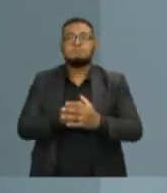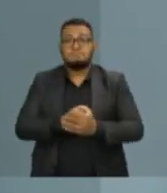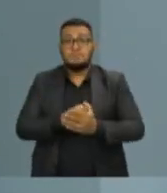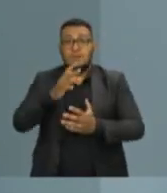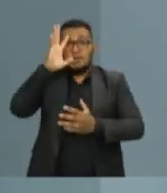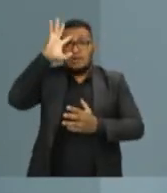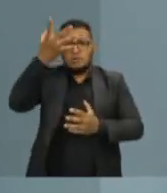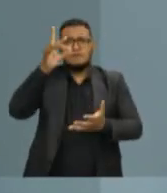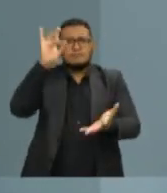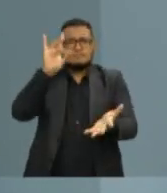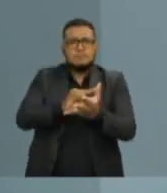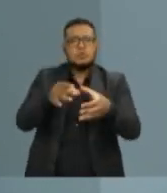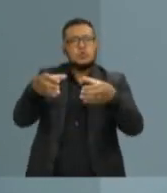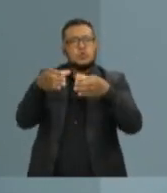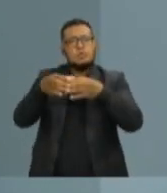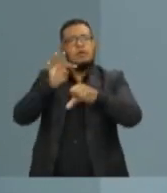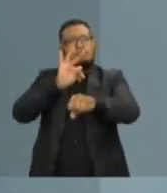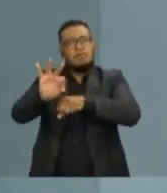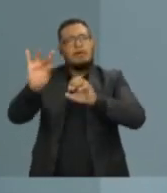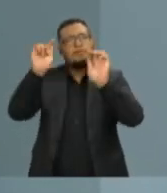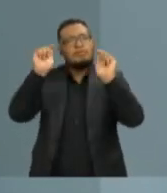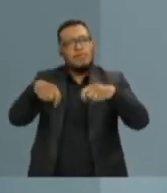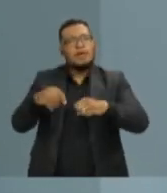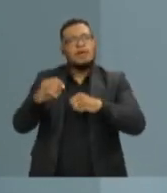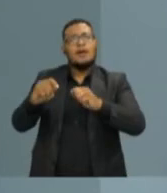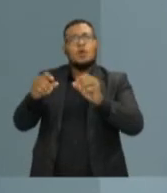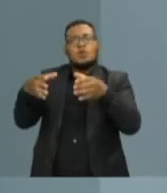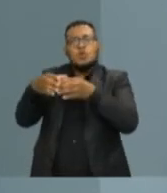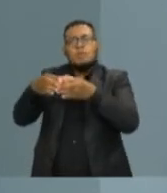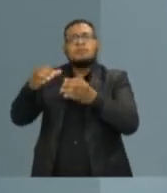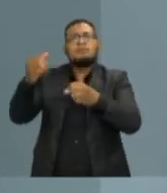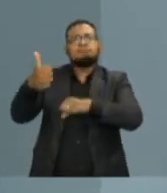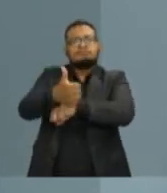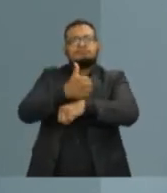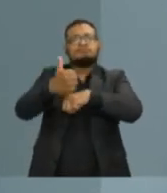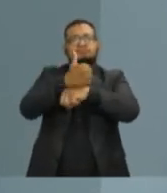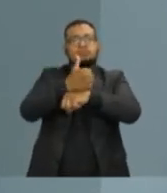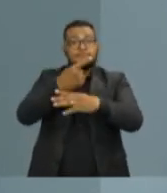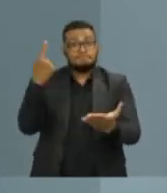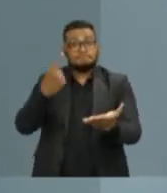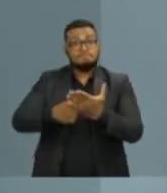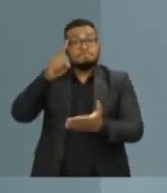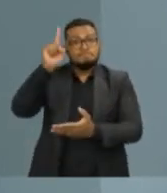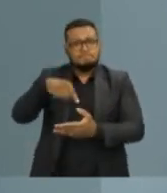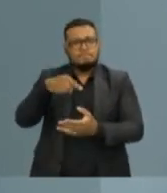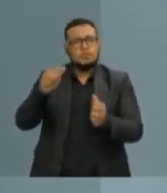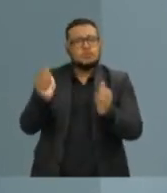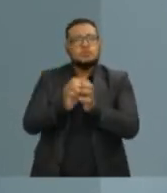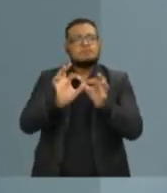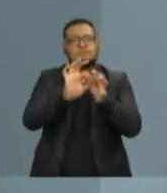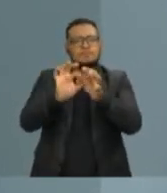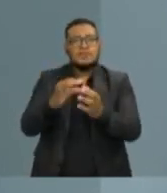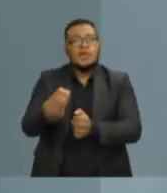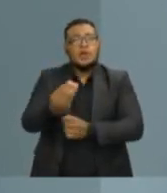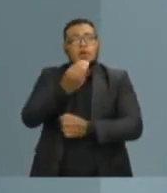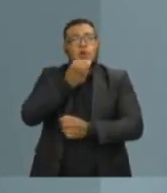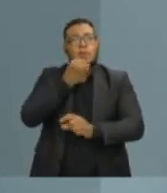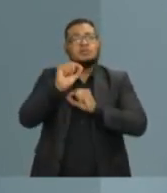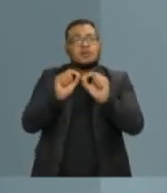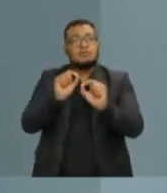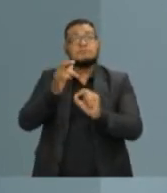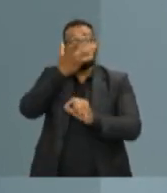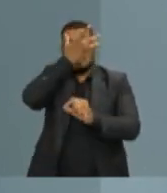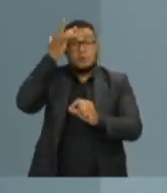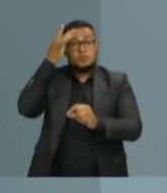Resolver com uma equipe técnica qualificada. E esse é o nosso compromisso. Eu conto com você. Dê a oportunidade a alguém